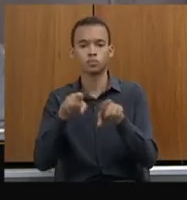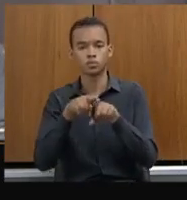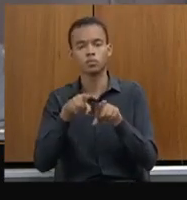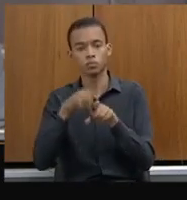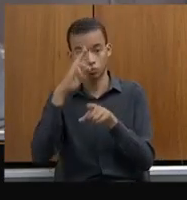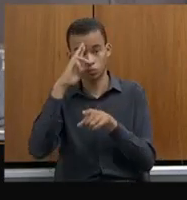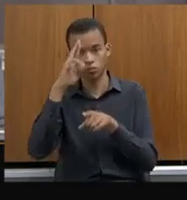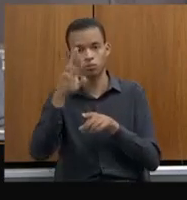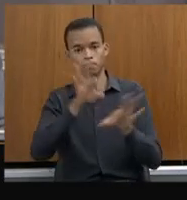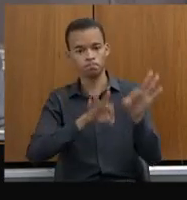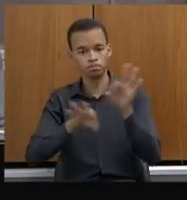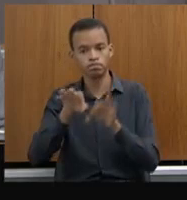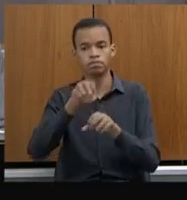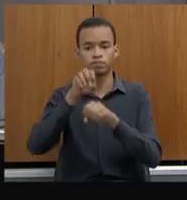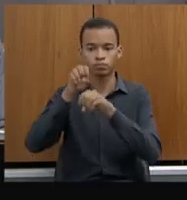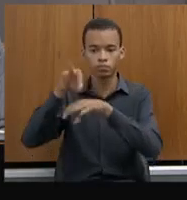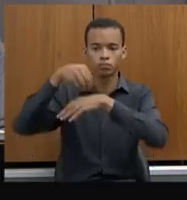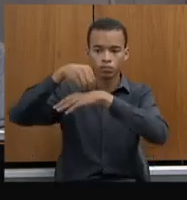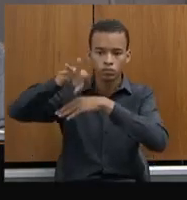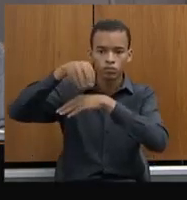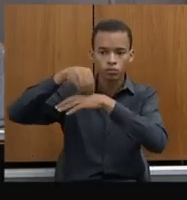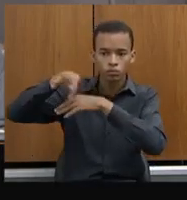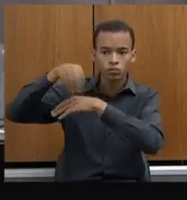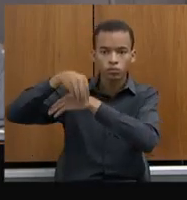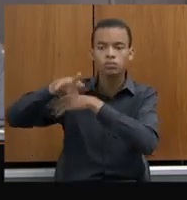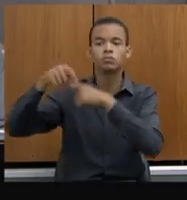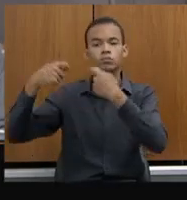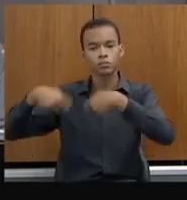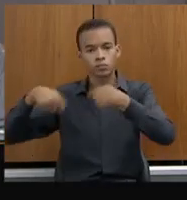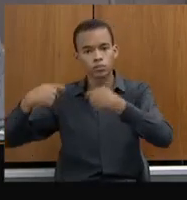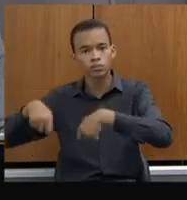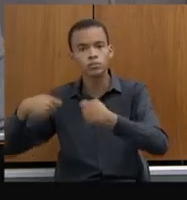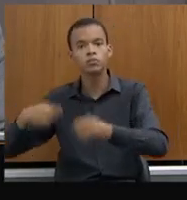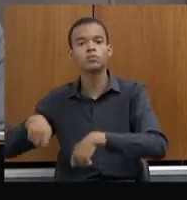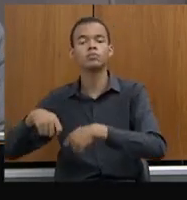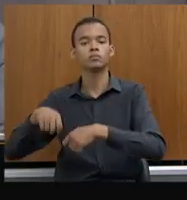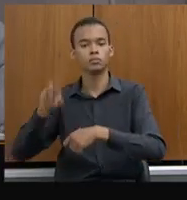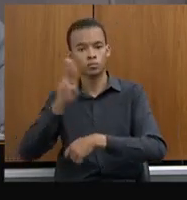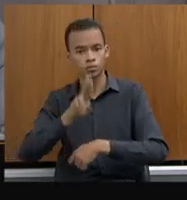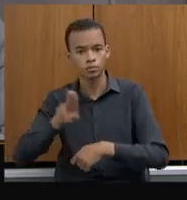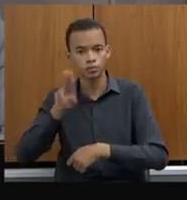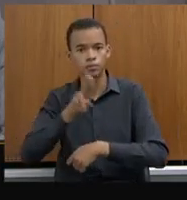todos acionem assim que tiver uma ocorrência disponível.